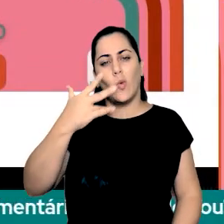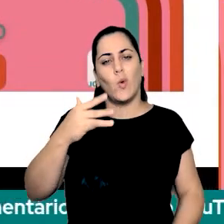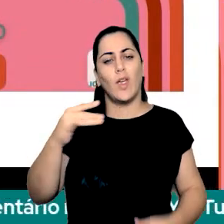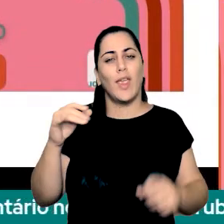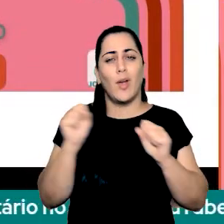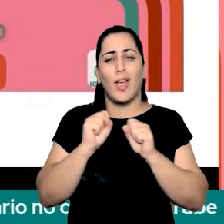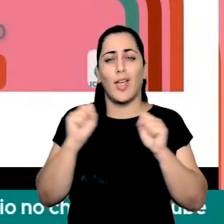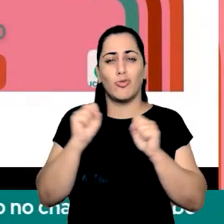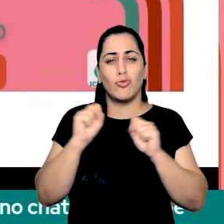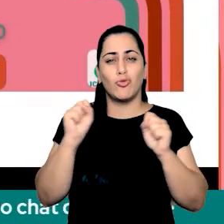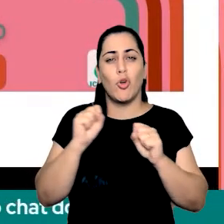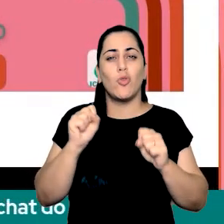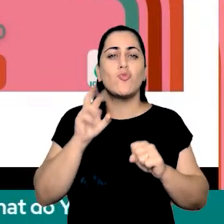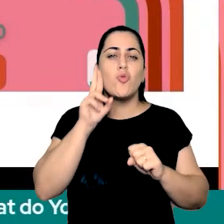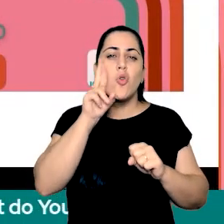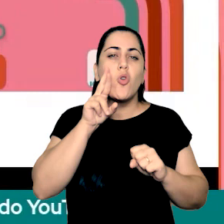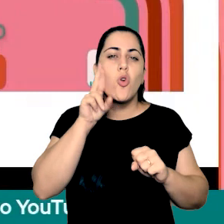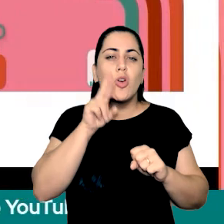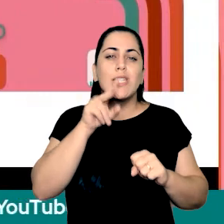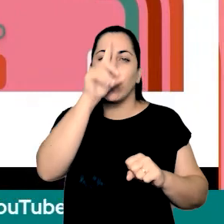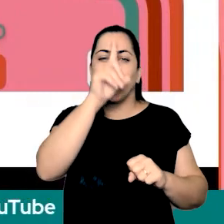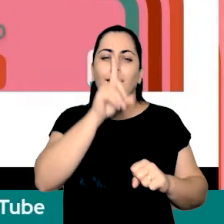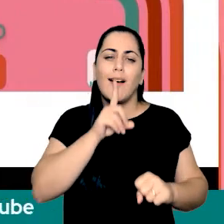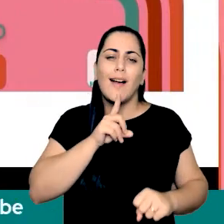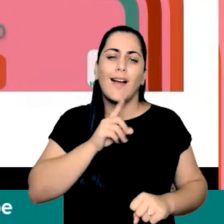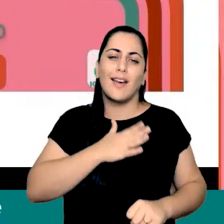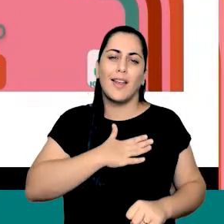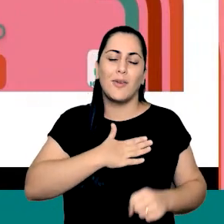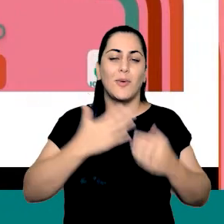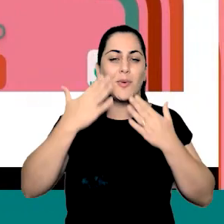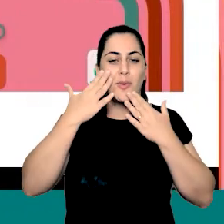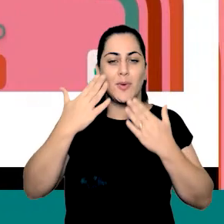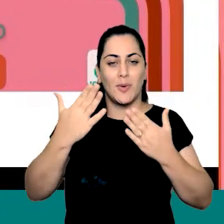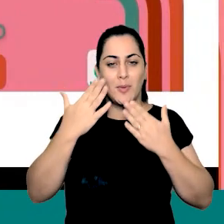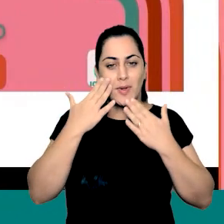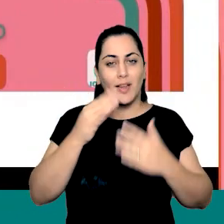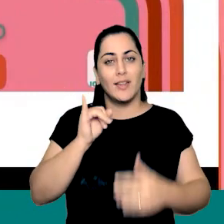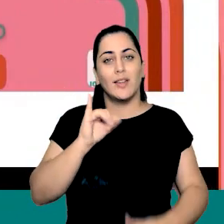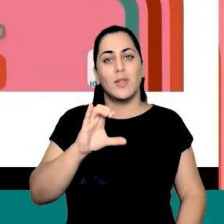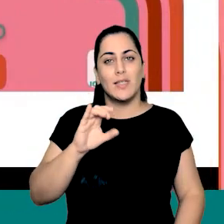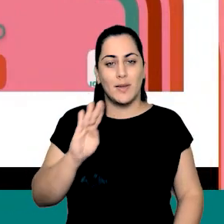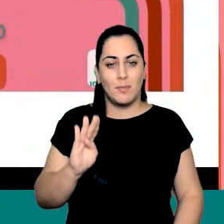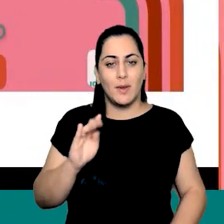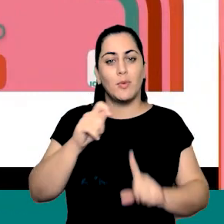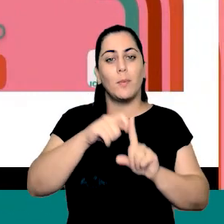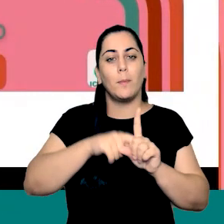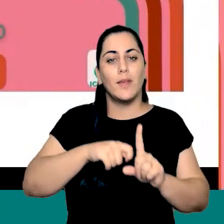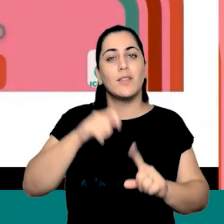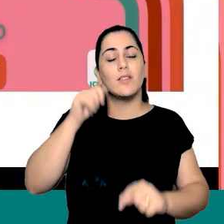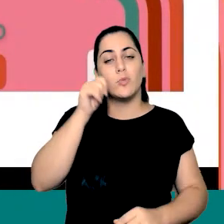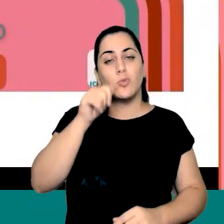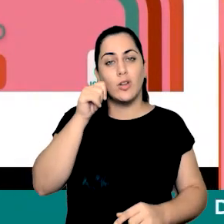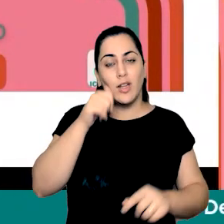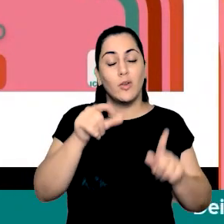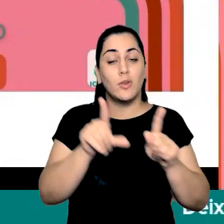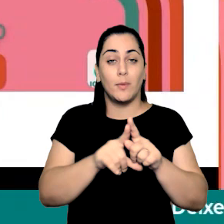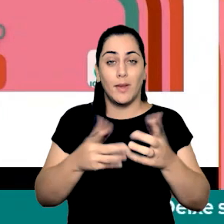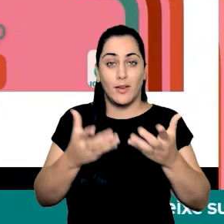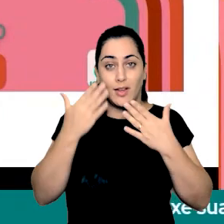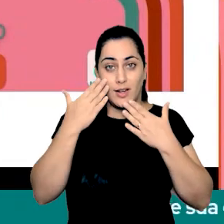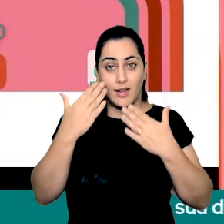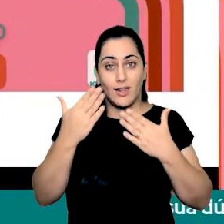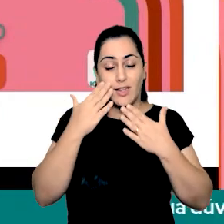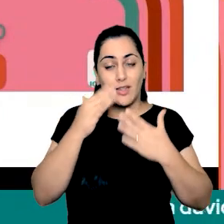adoro, rosa e amarelo, então muito obrigada ao ICBU, mês das mulheres, e também quero estender aqui meu agradecimento